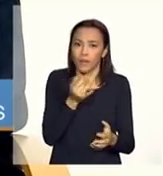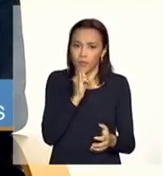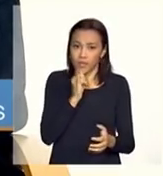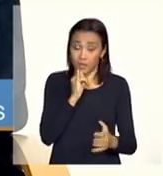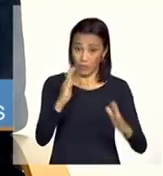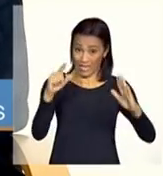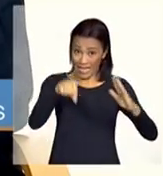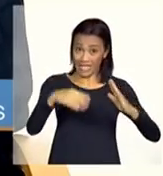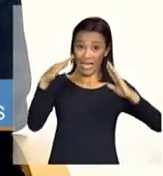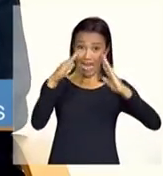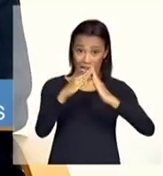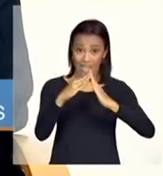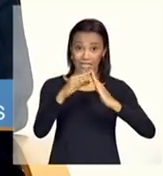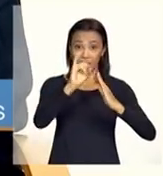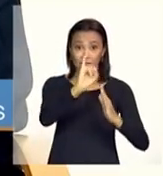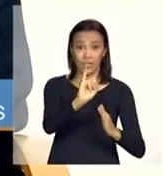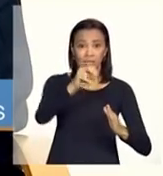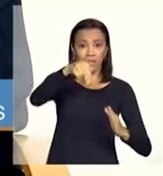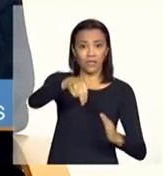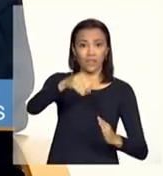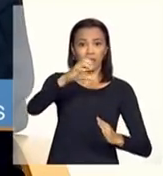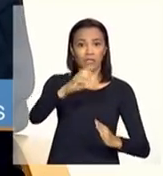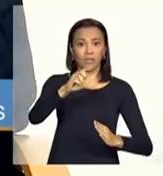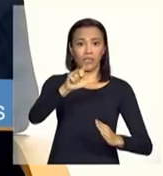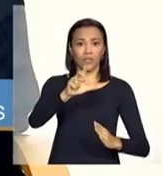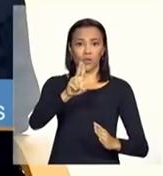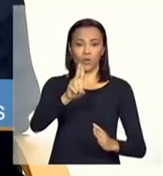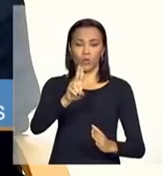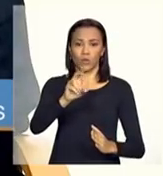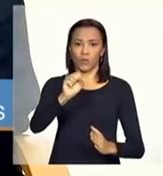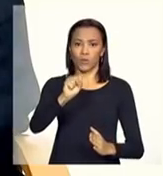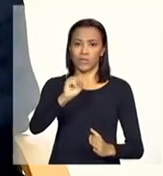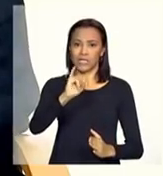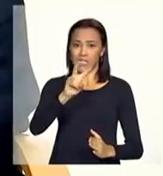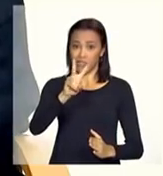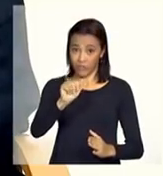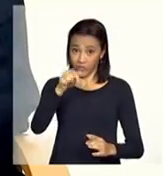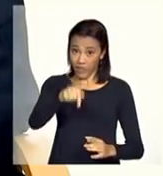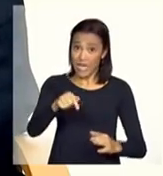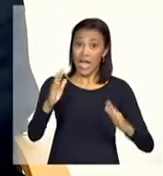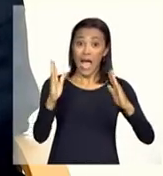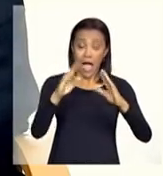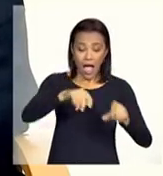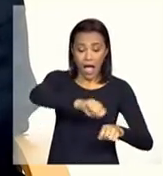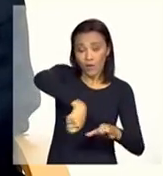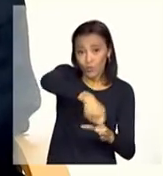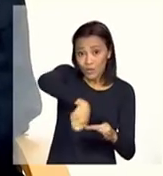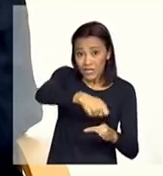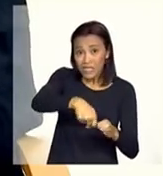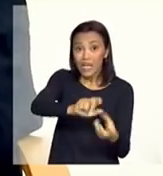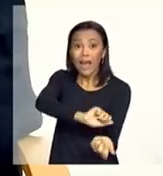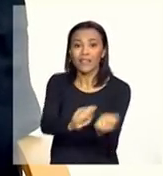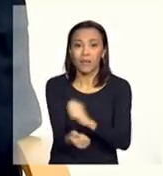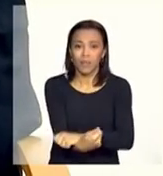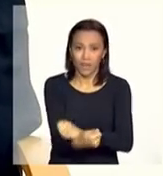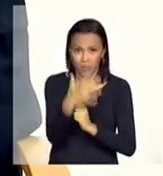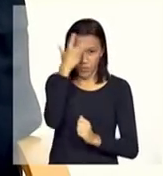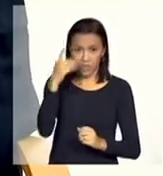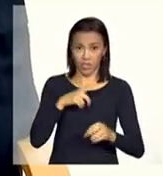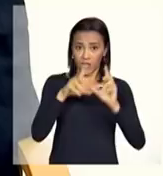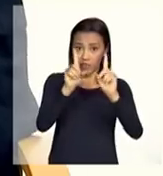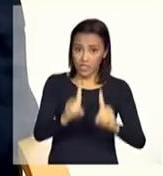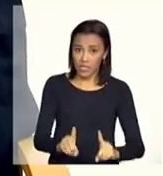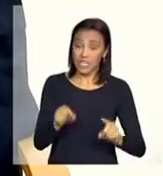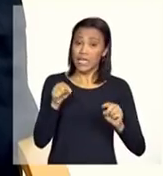inclusiva, nós estamos trabalhando com a perspectiva de que a cozinha seja adaptada para aquela pessoa com deficiência, e que ela seja capaz